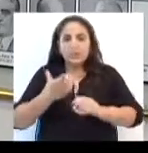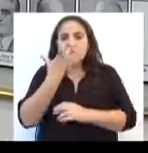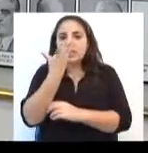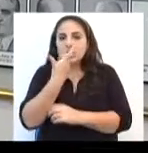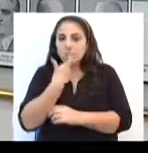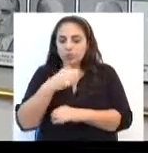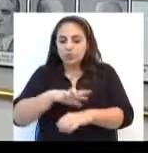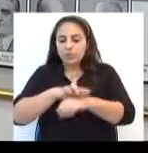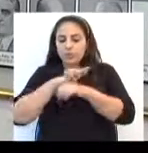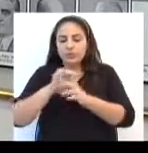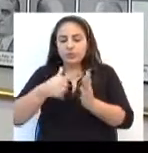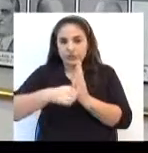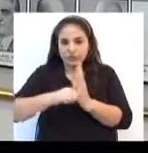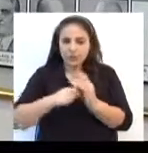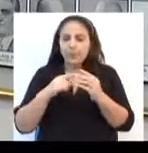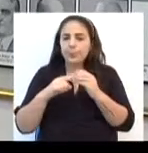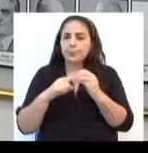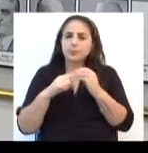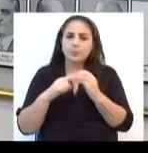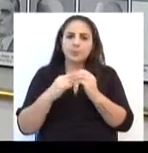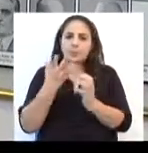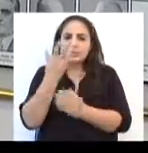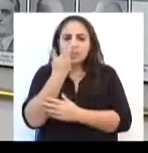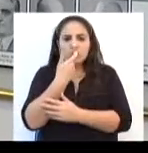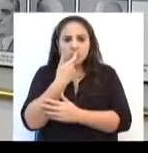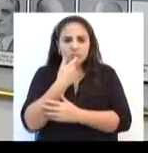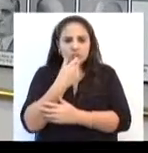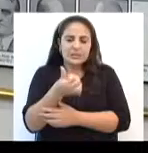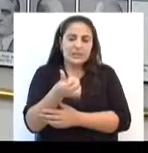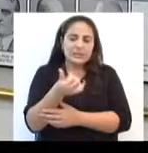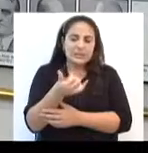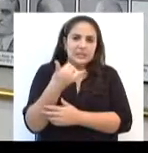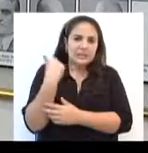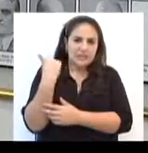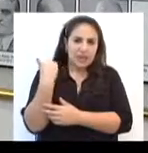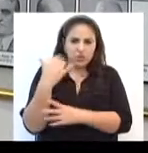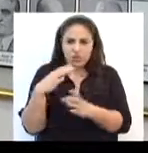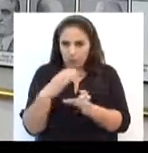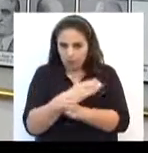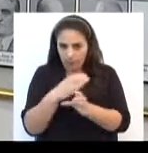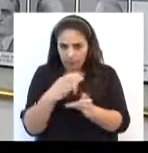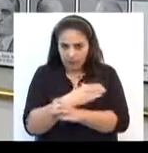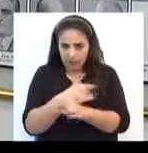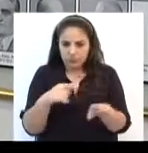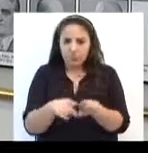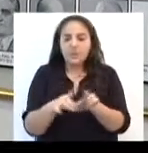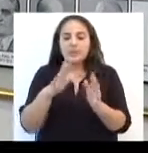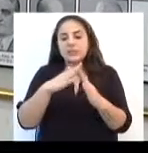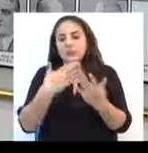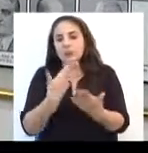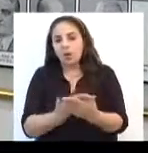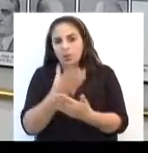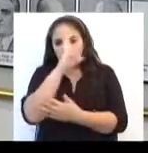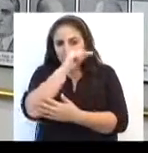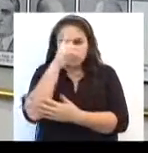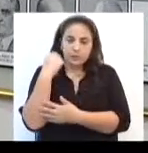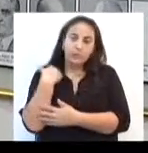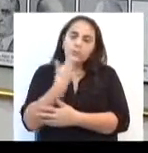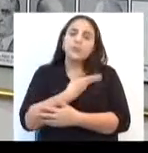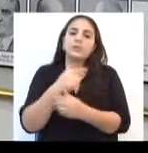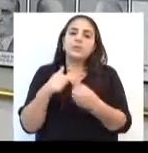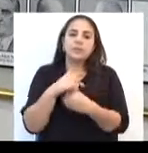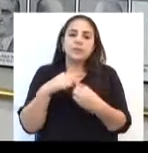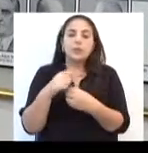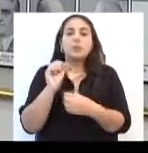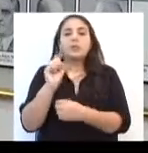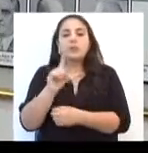protegida com identidade, principalmente as crianças com seis anos completas, nas escolas municipais da